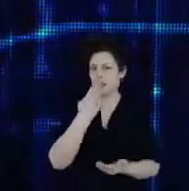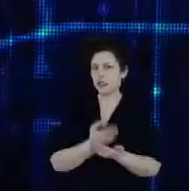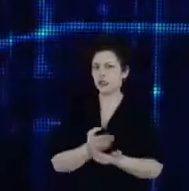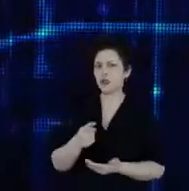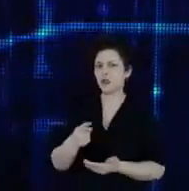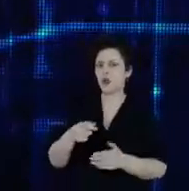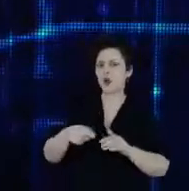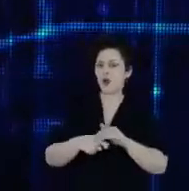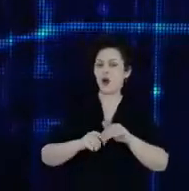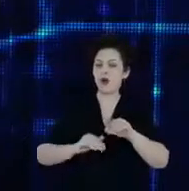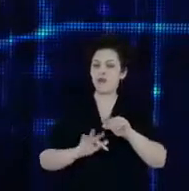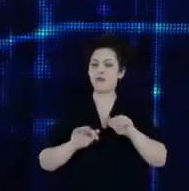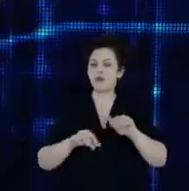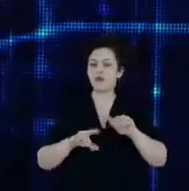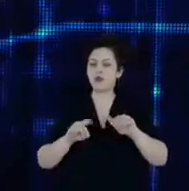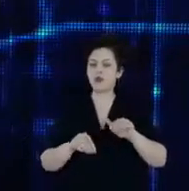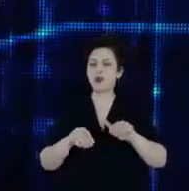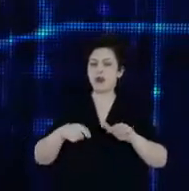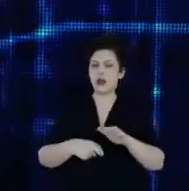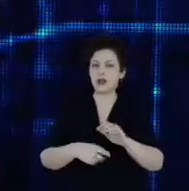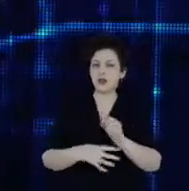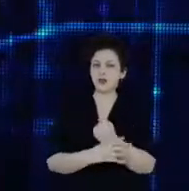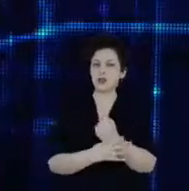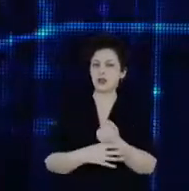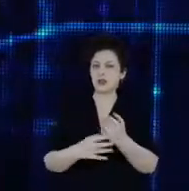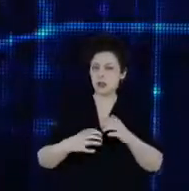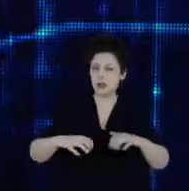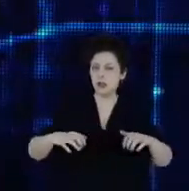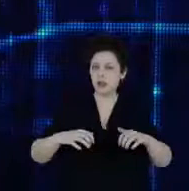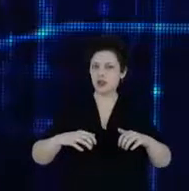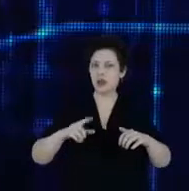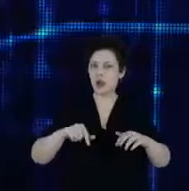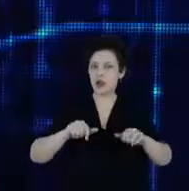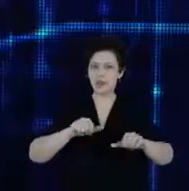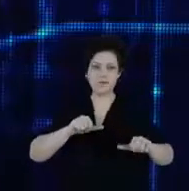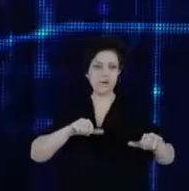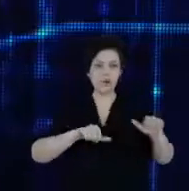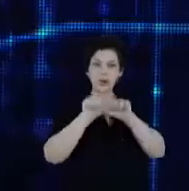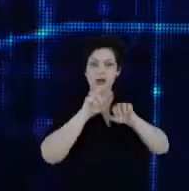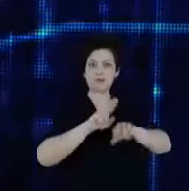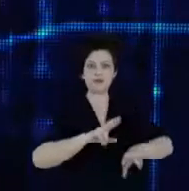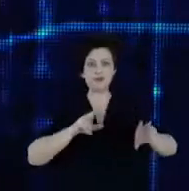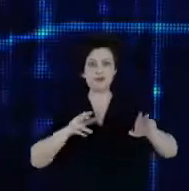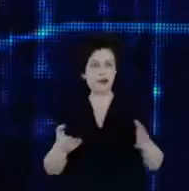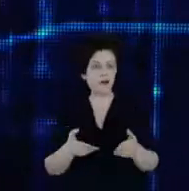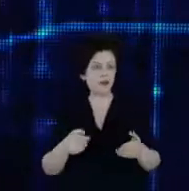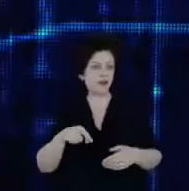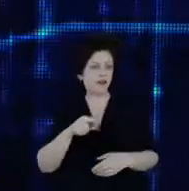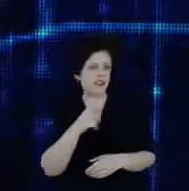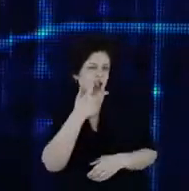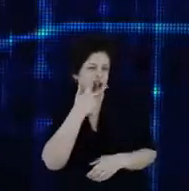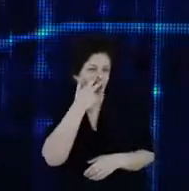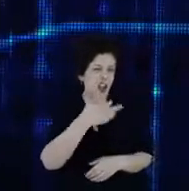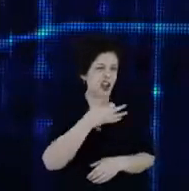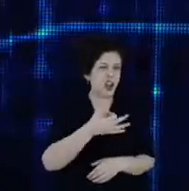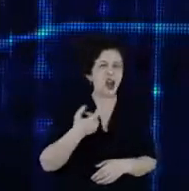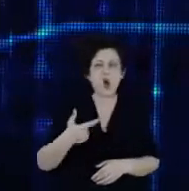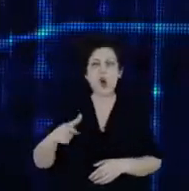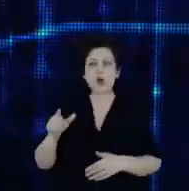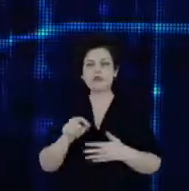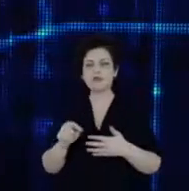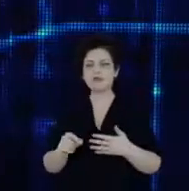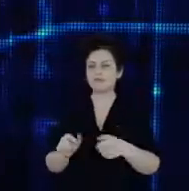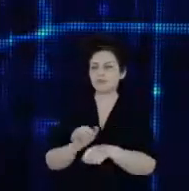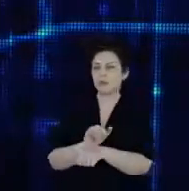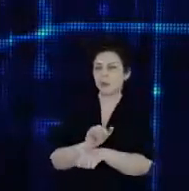garantidor de energia será um divisor de águas e vocês têm ideias e sugestões de outras ferramentas que